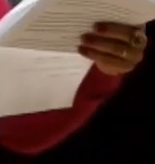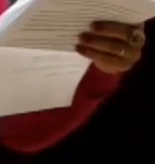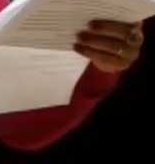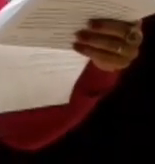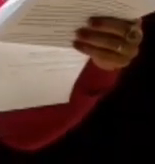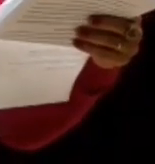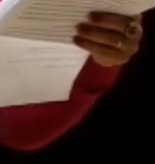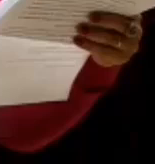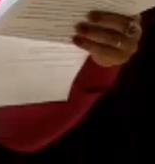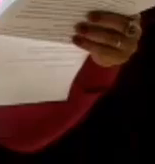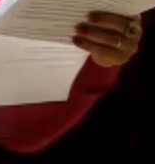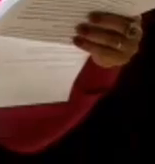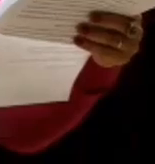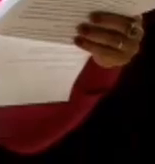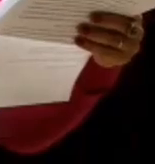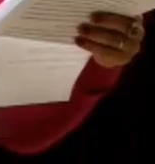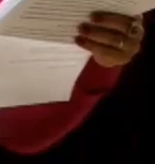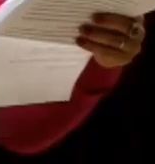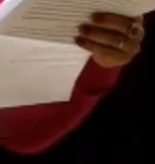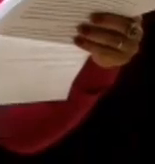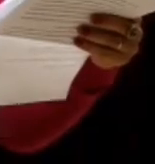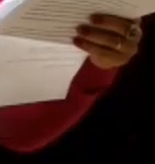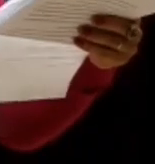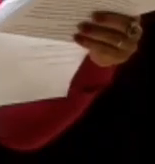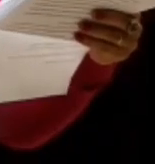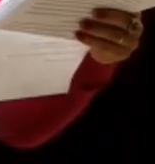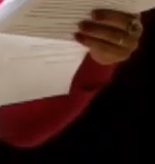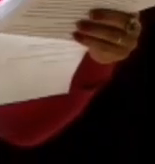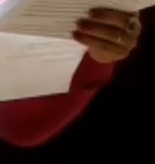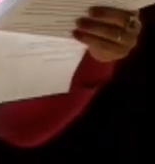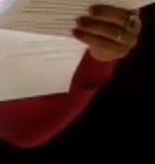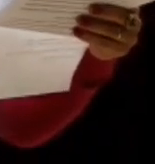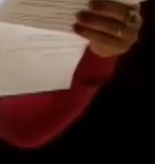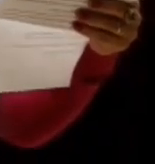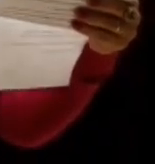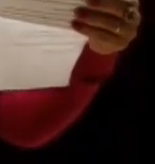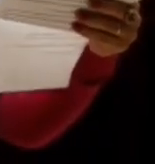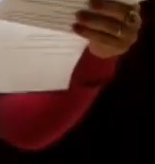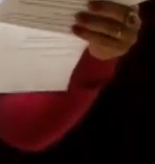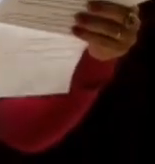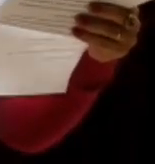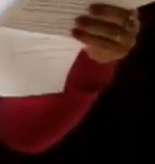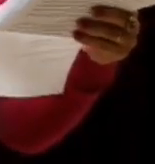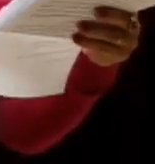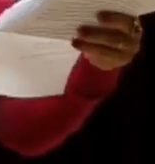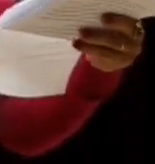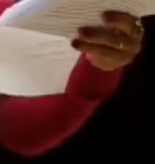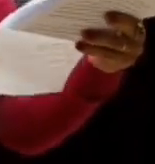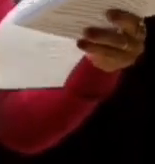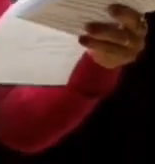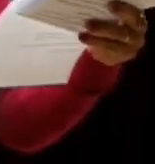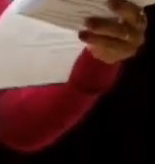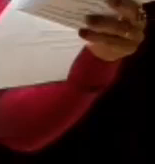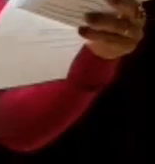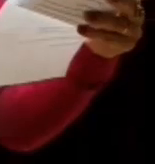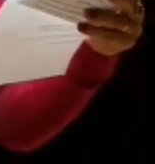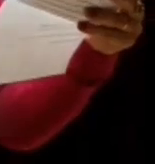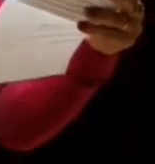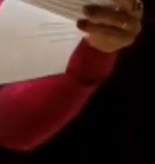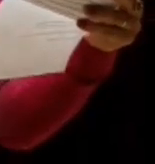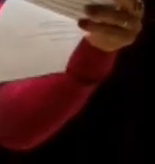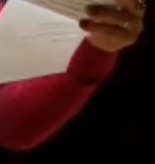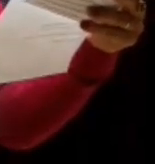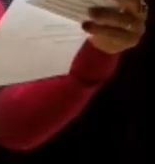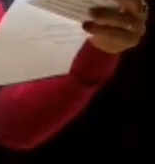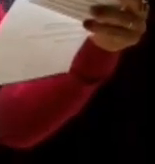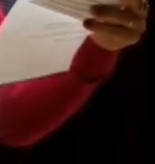Troca, a representante do CEPER Sindicato, Rosane Zan, a senhora, não, a senhorita, representante do